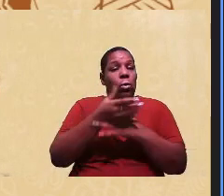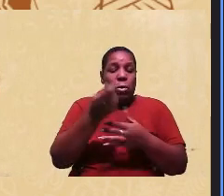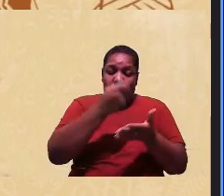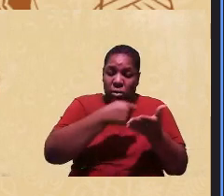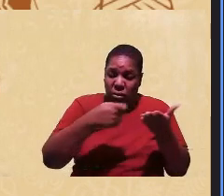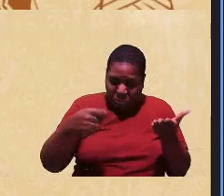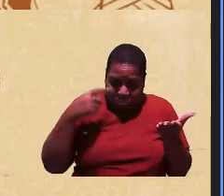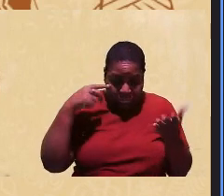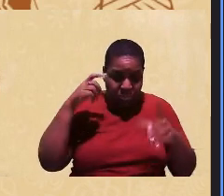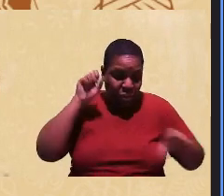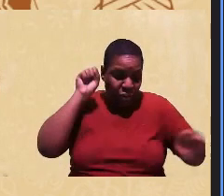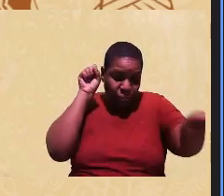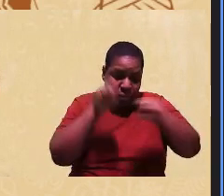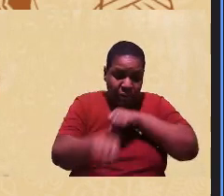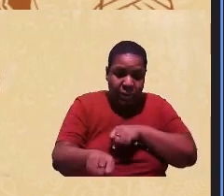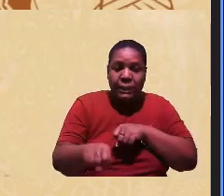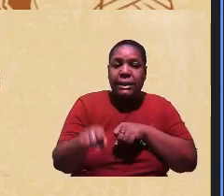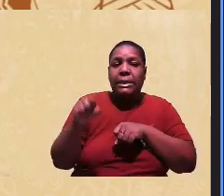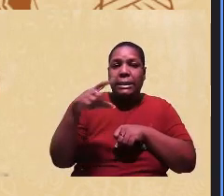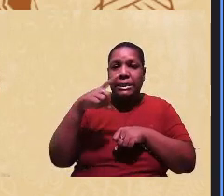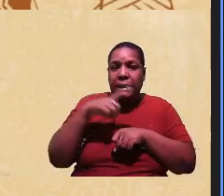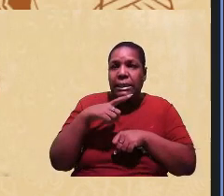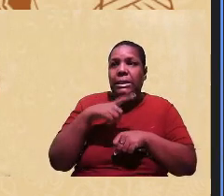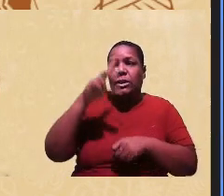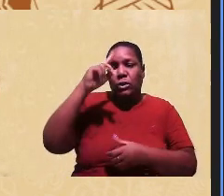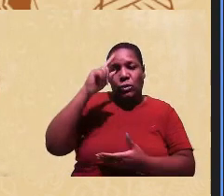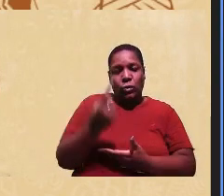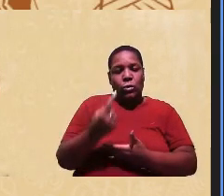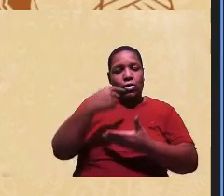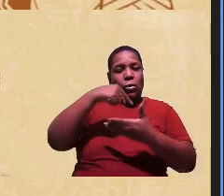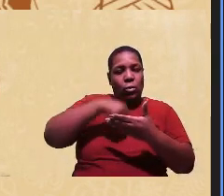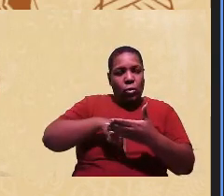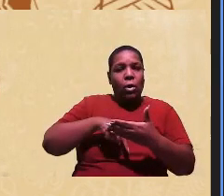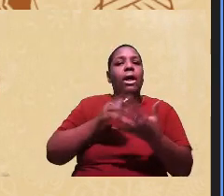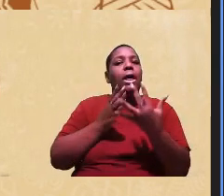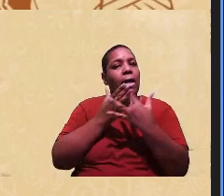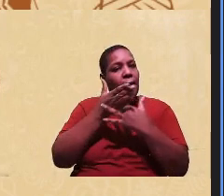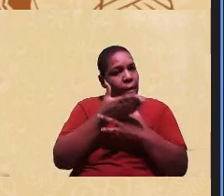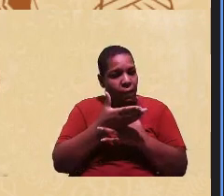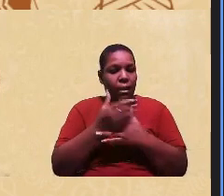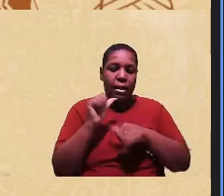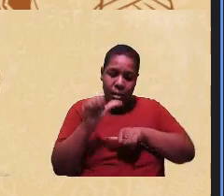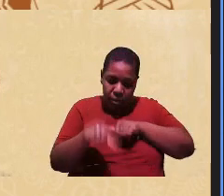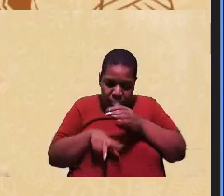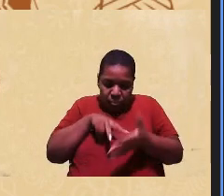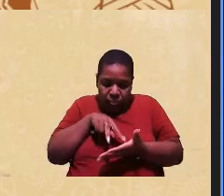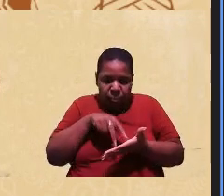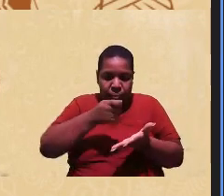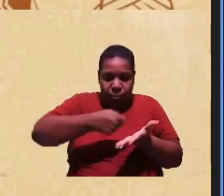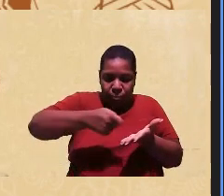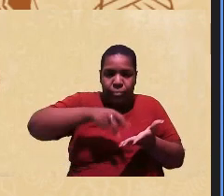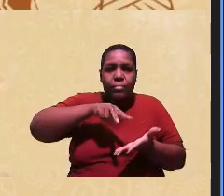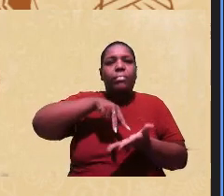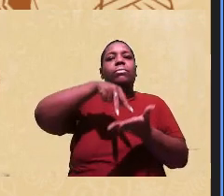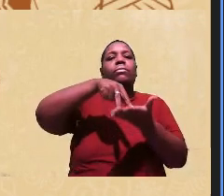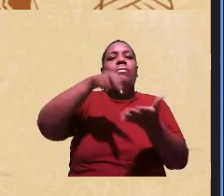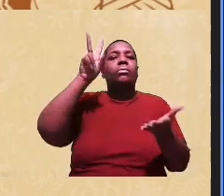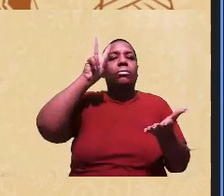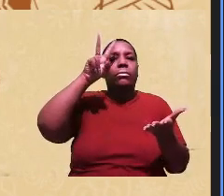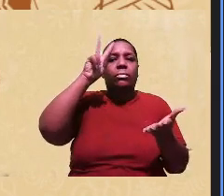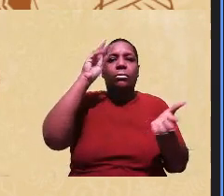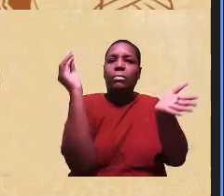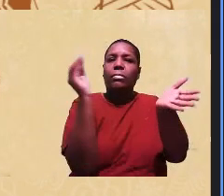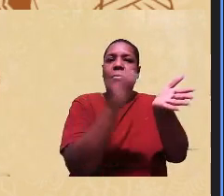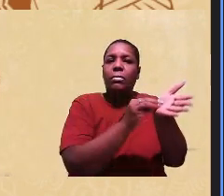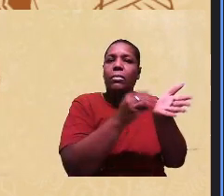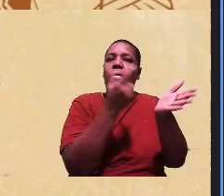mataram epistemicídio subjeticídio e será através dela que nos reergueremos nos registros da história deixando o